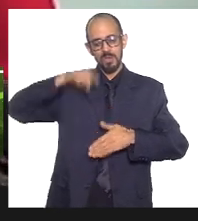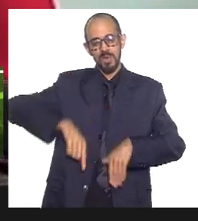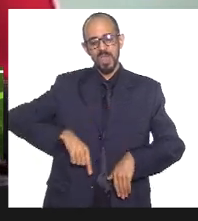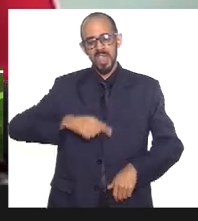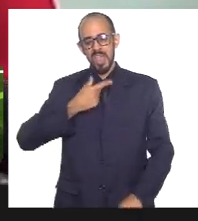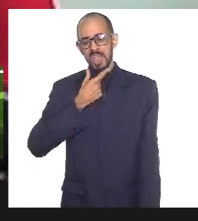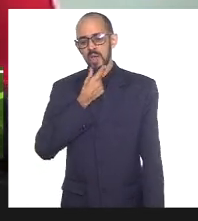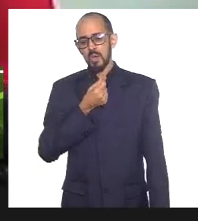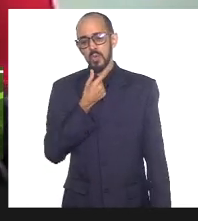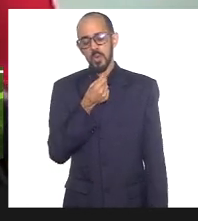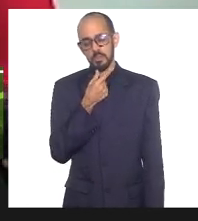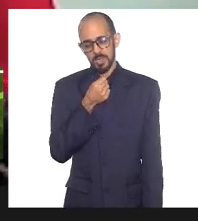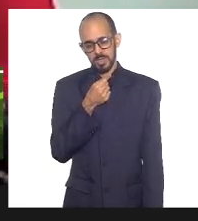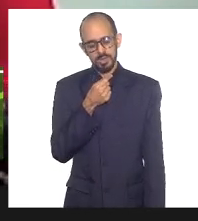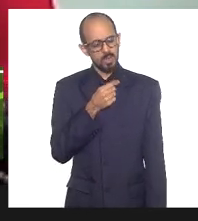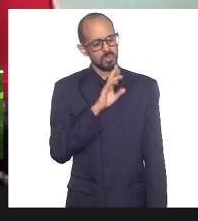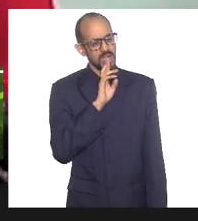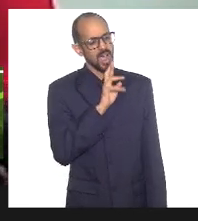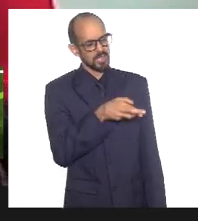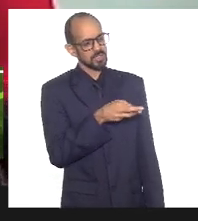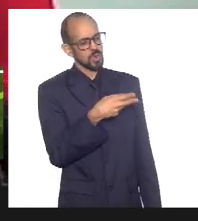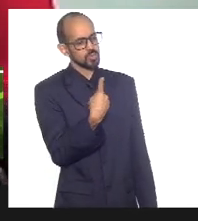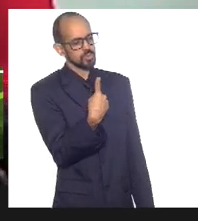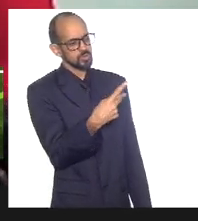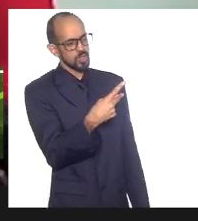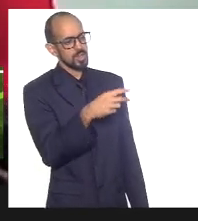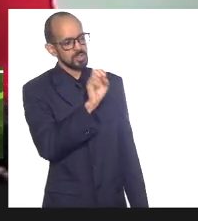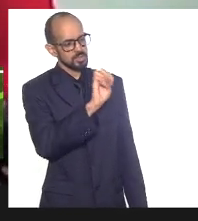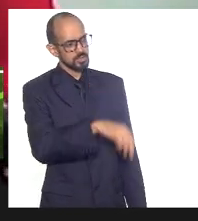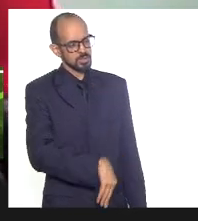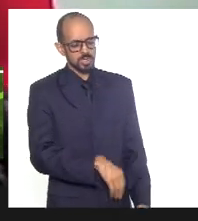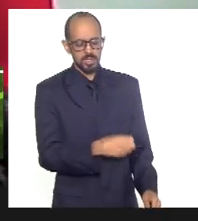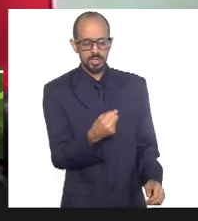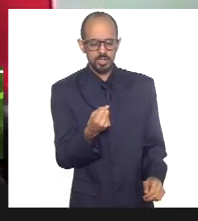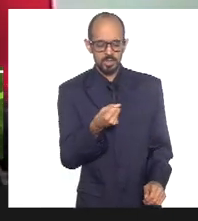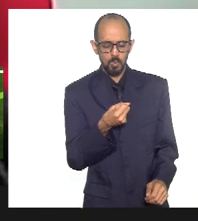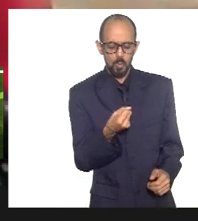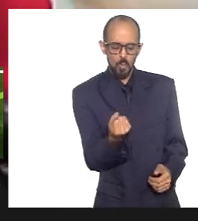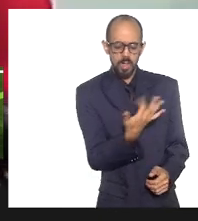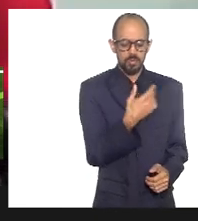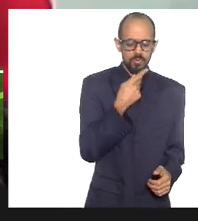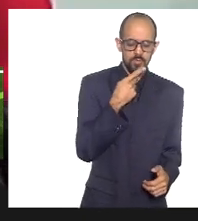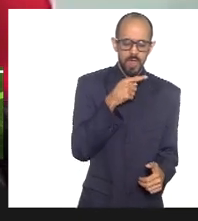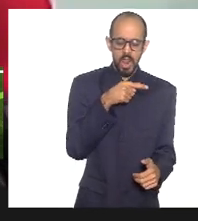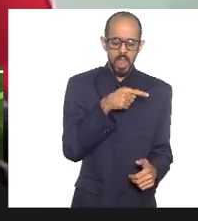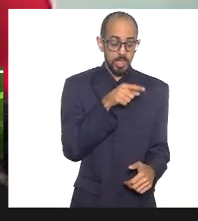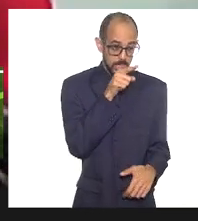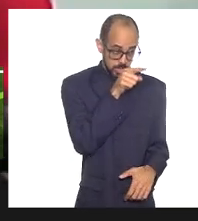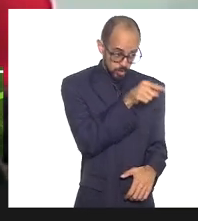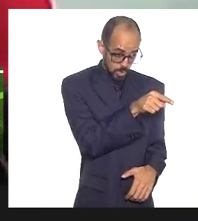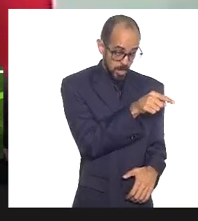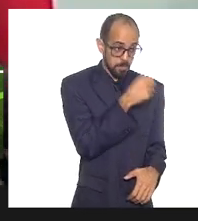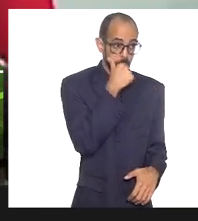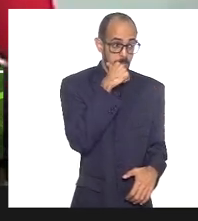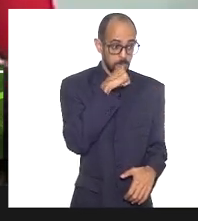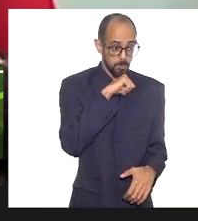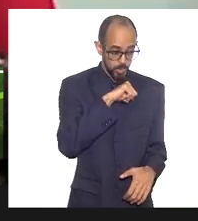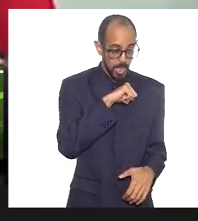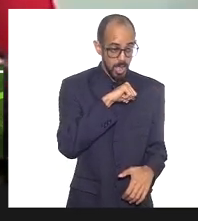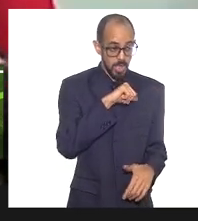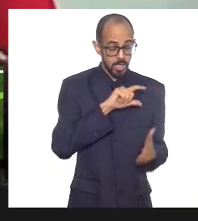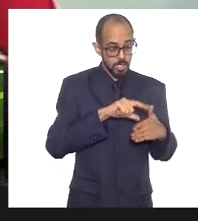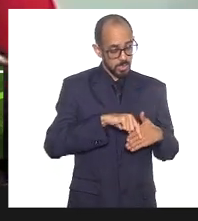razão a senhora, sim, quando a senhora fala da questão de ser mulher à frente da